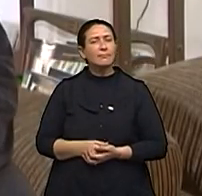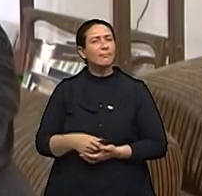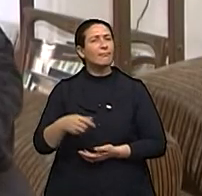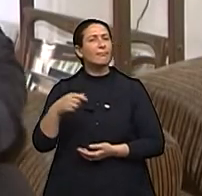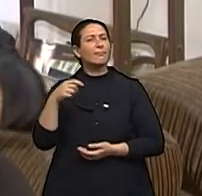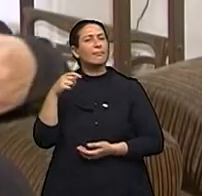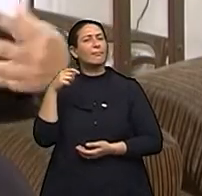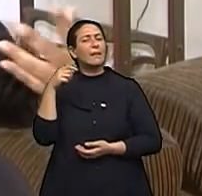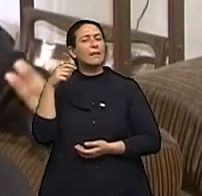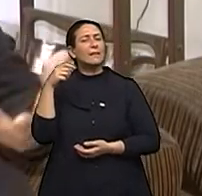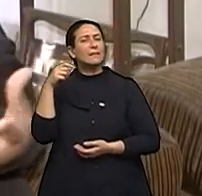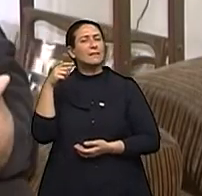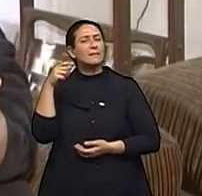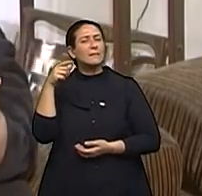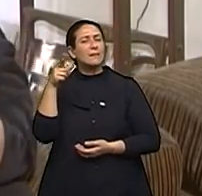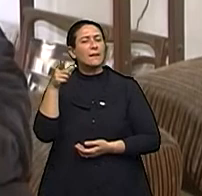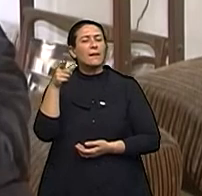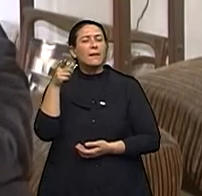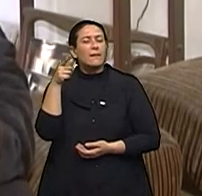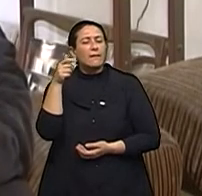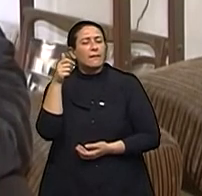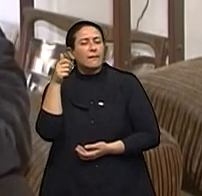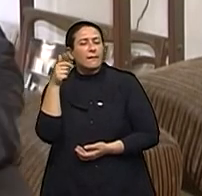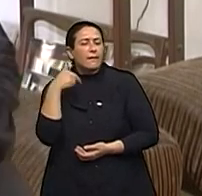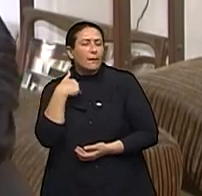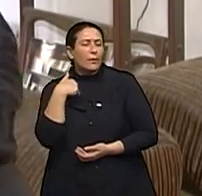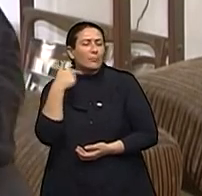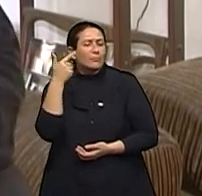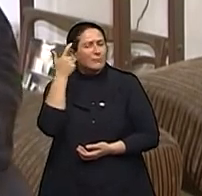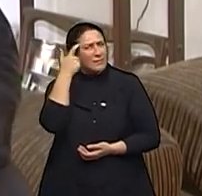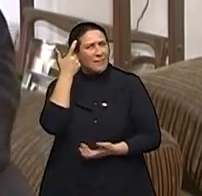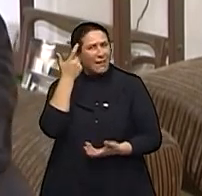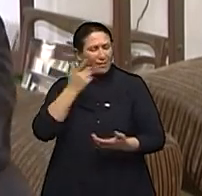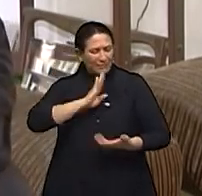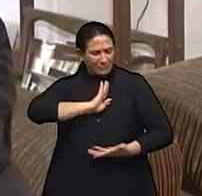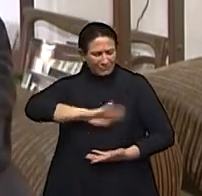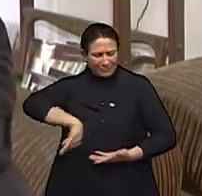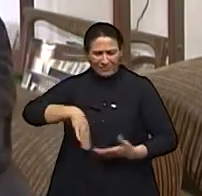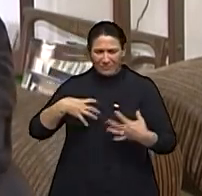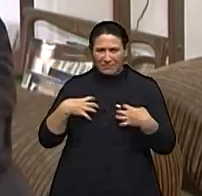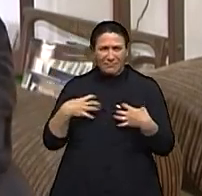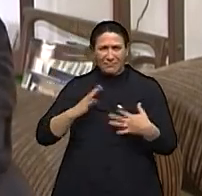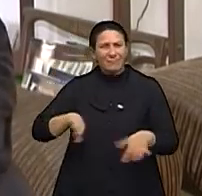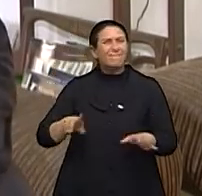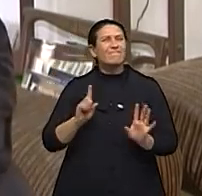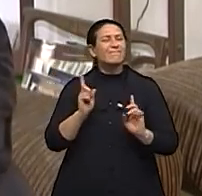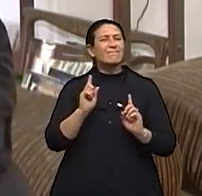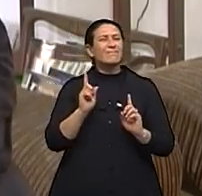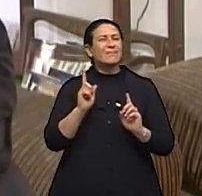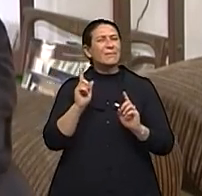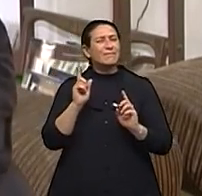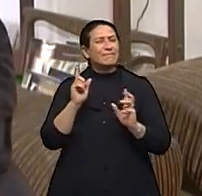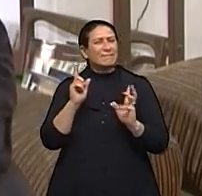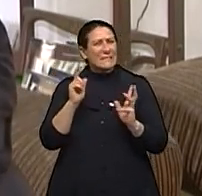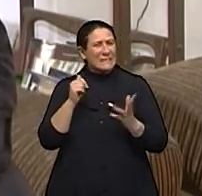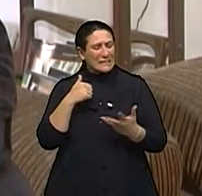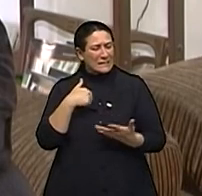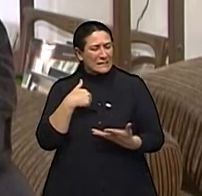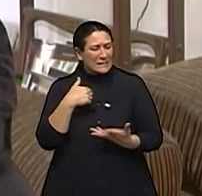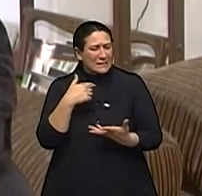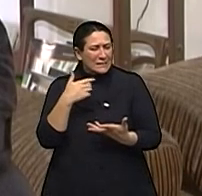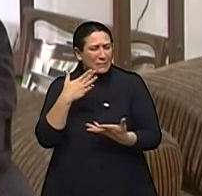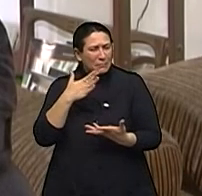tiraram, que estou sem mama, sabe? Foi a químio. A químio, para mim, foi a pior